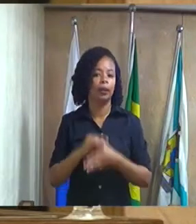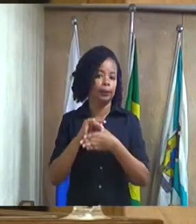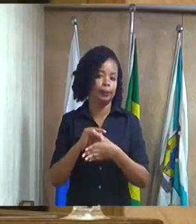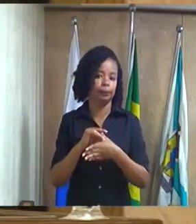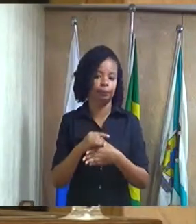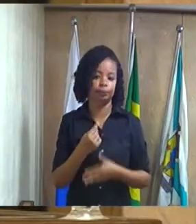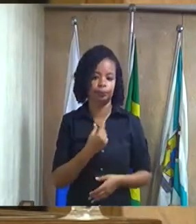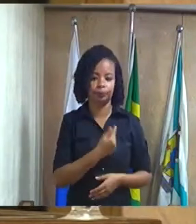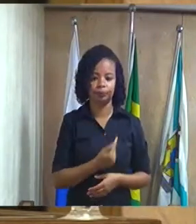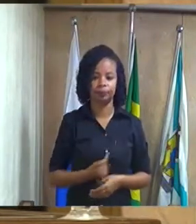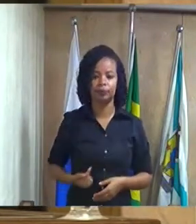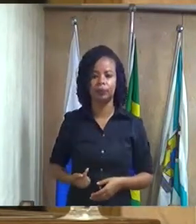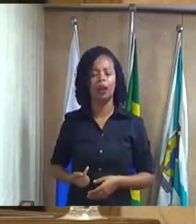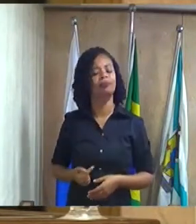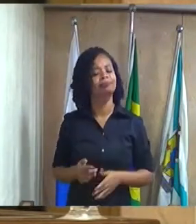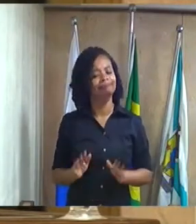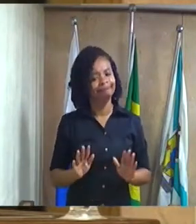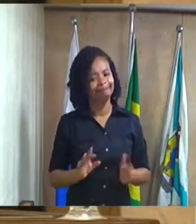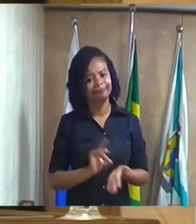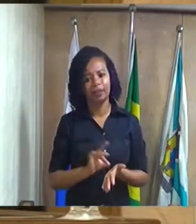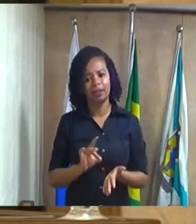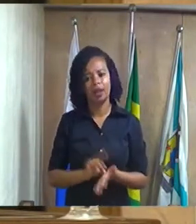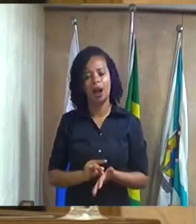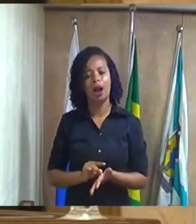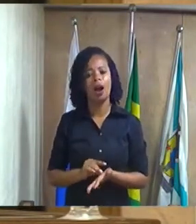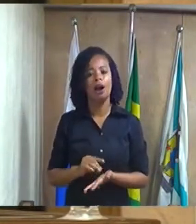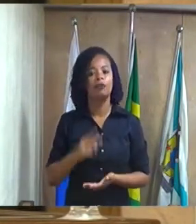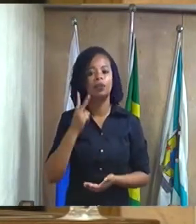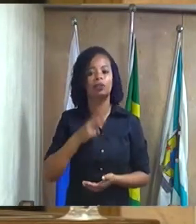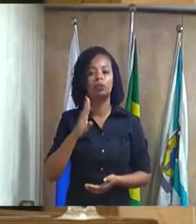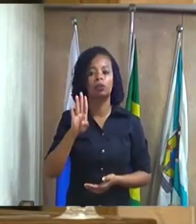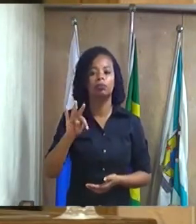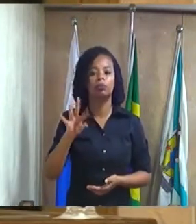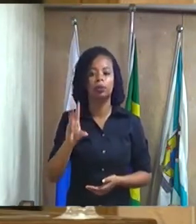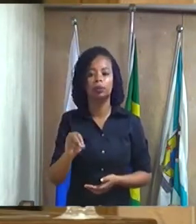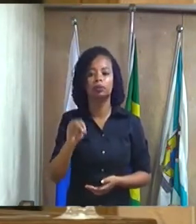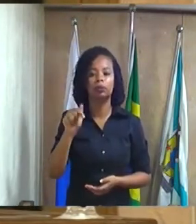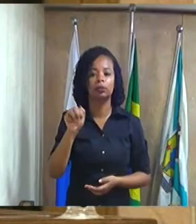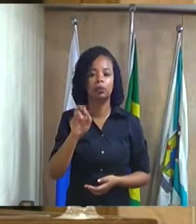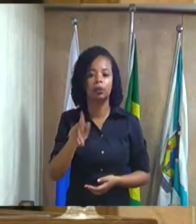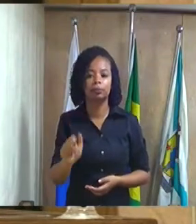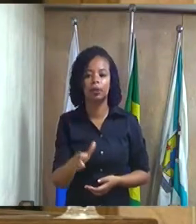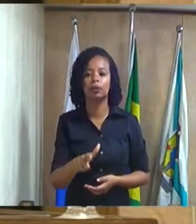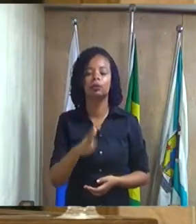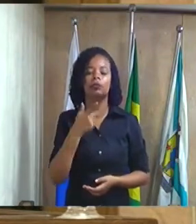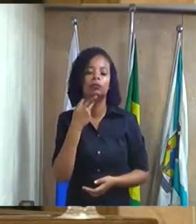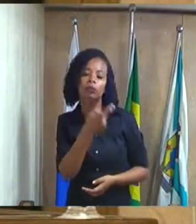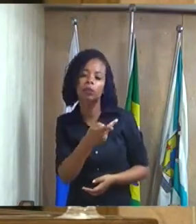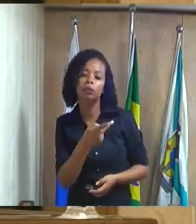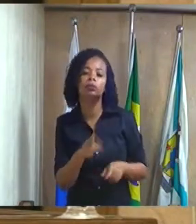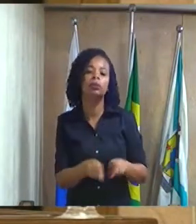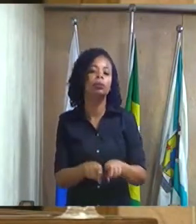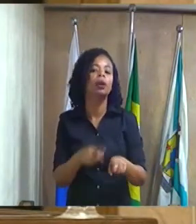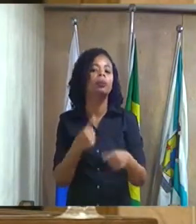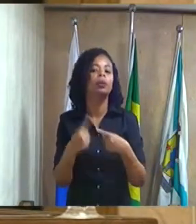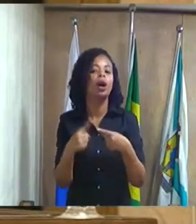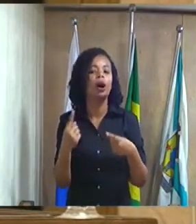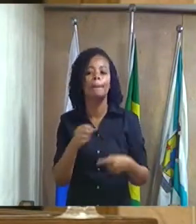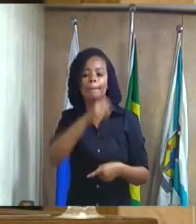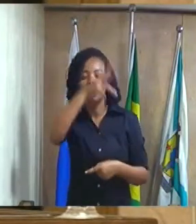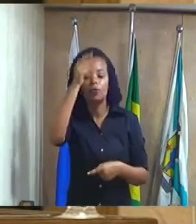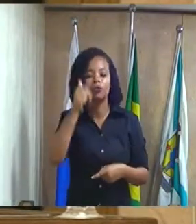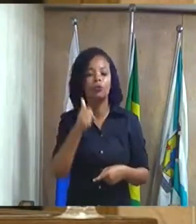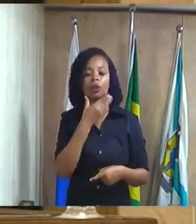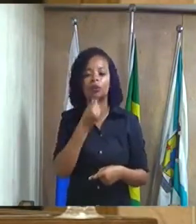casa que na verdade o vereador Beto Gabriel também colocou eu coloquei aqui porque o prefeito já me colocou várias